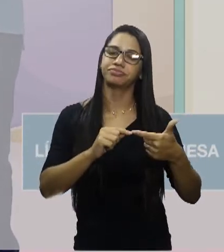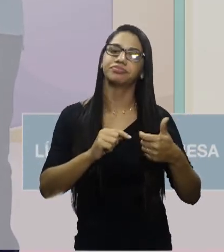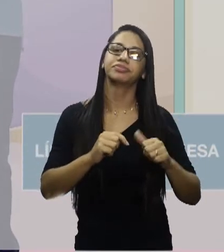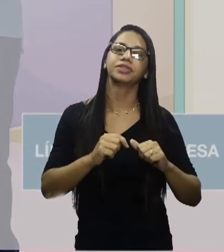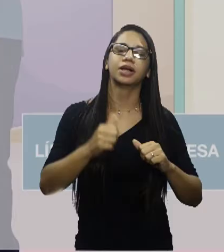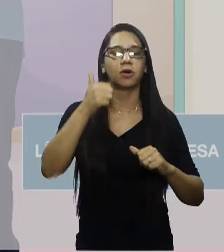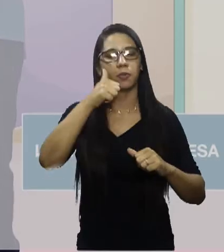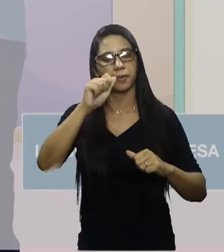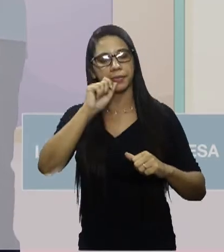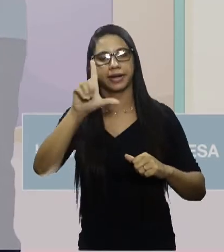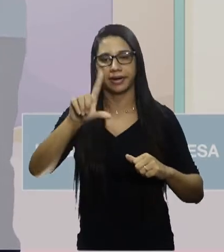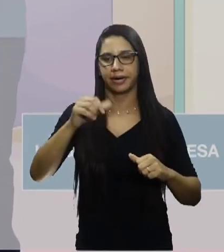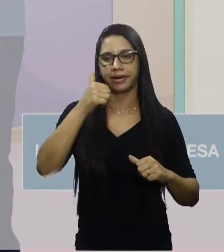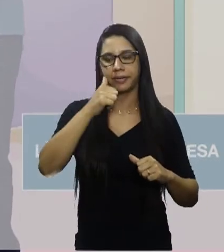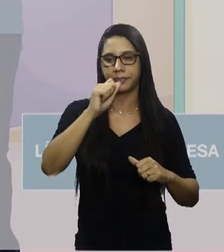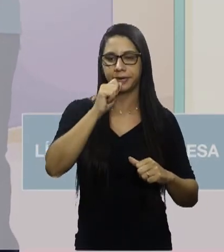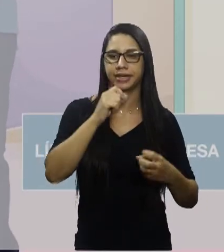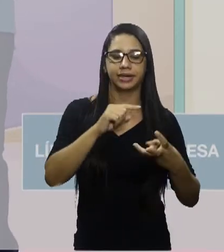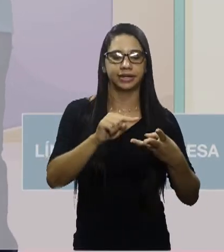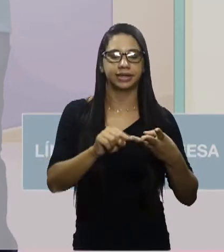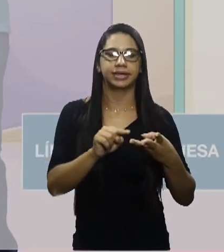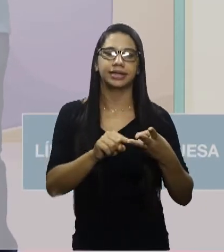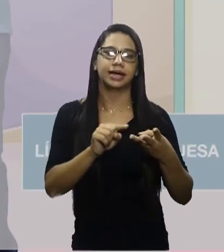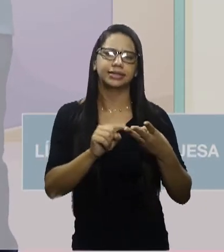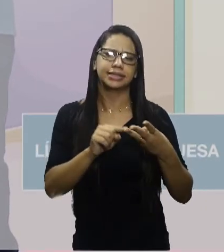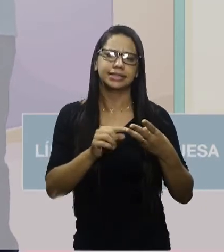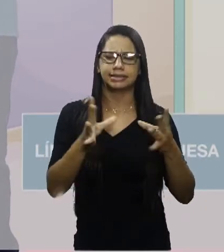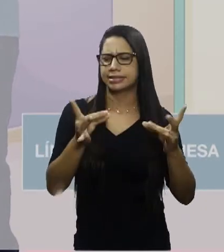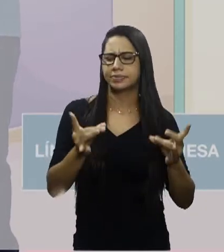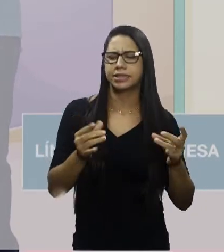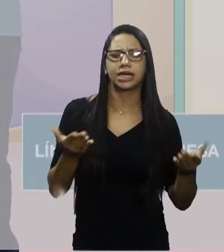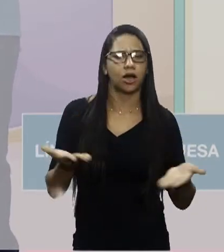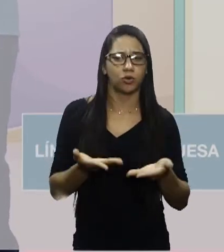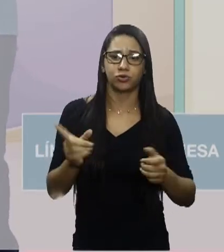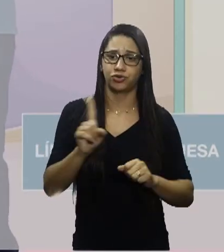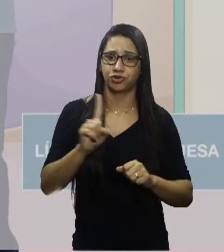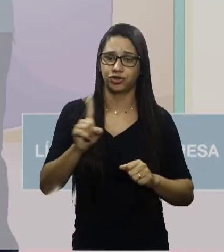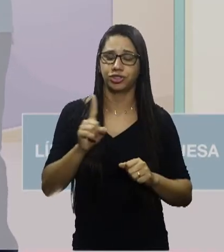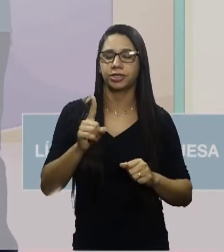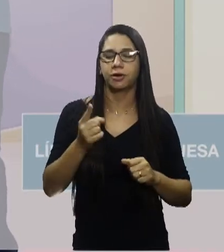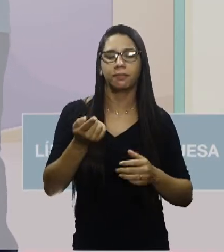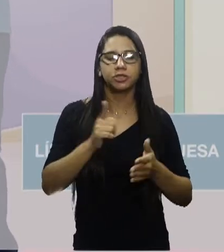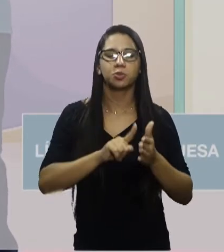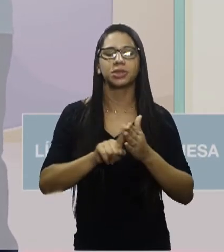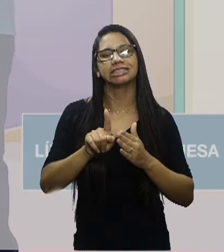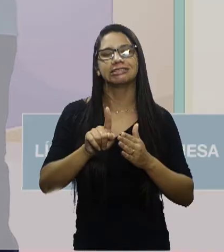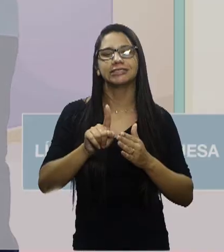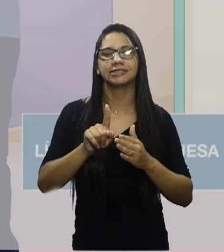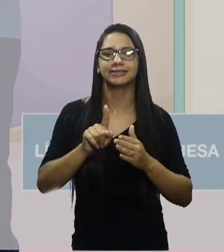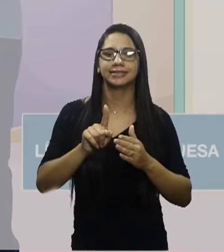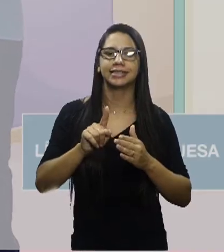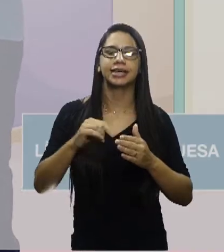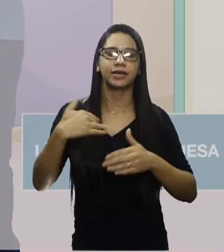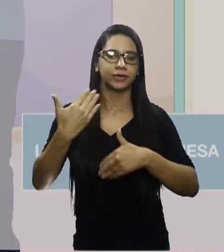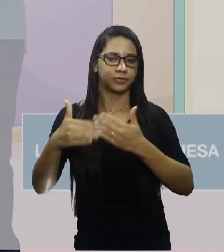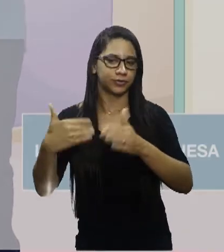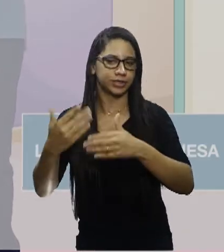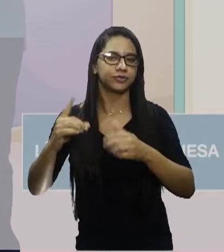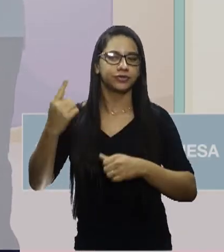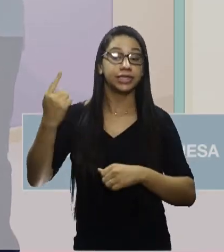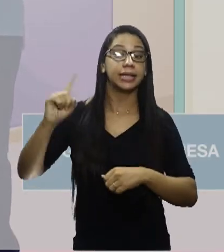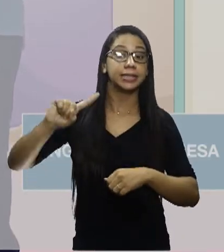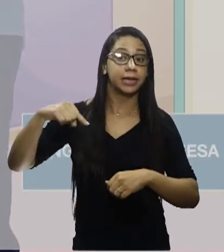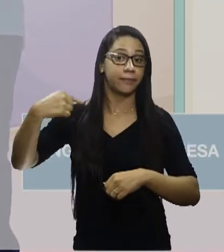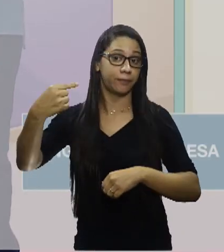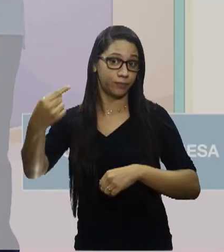mãe é uma mãe. E a terceira, que a gente não vai especificar, mas tem uma questão que vai ser desenvolvida mais à frente,